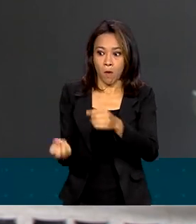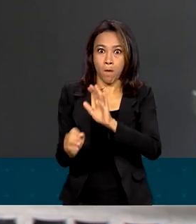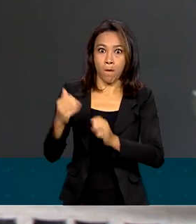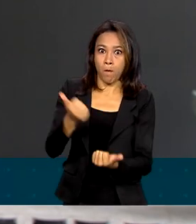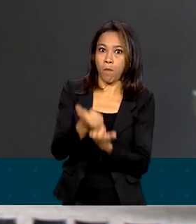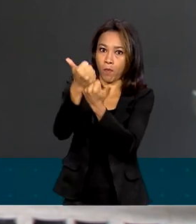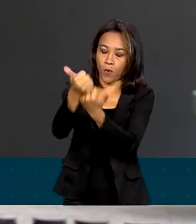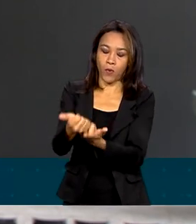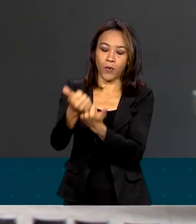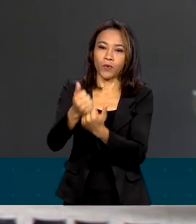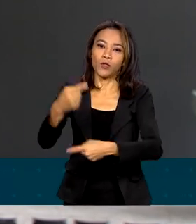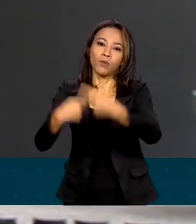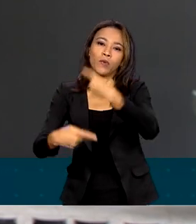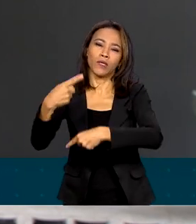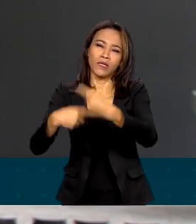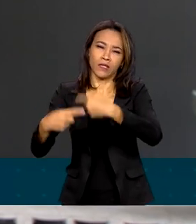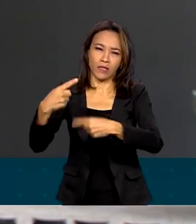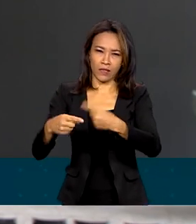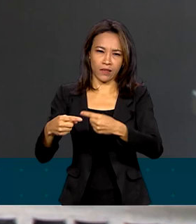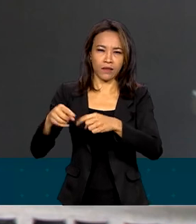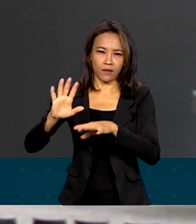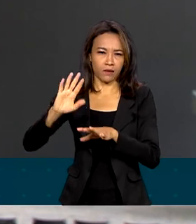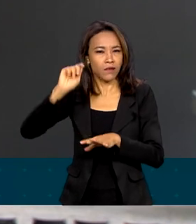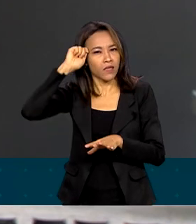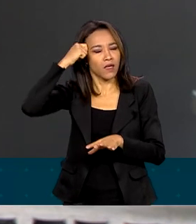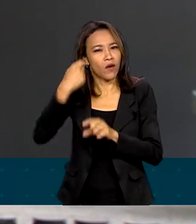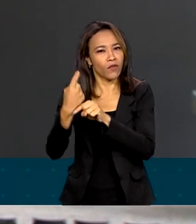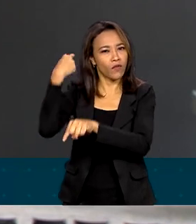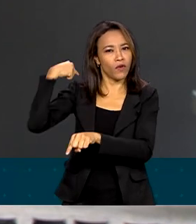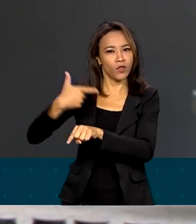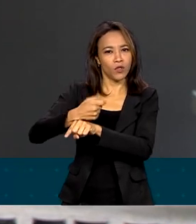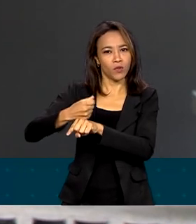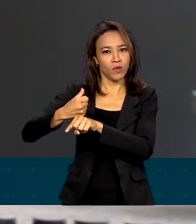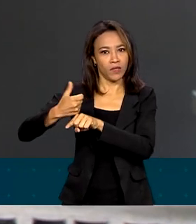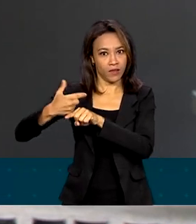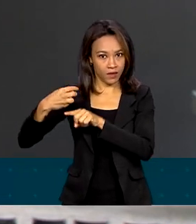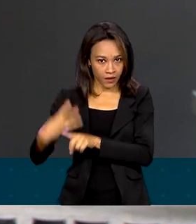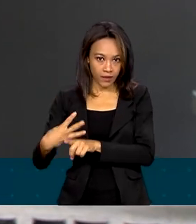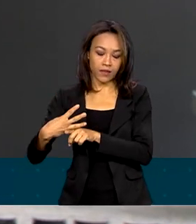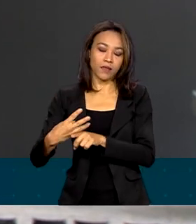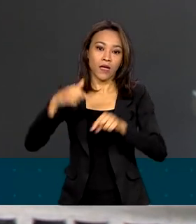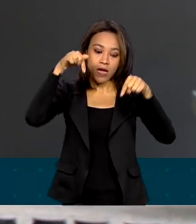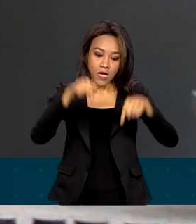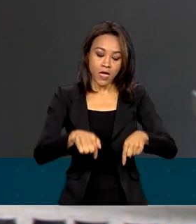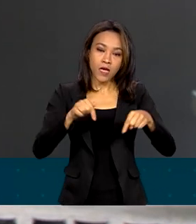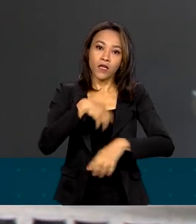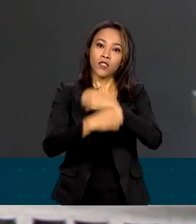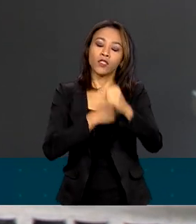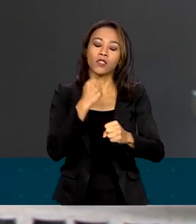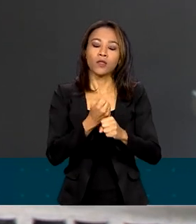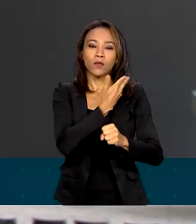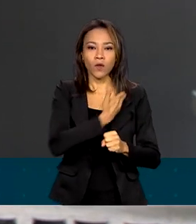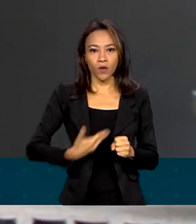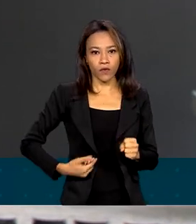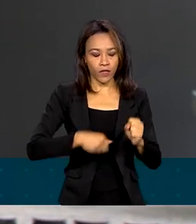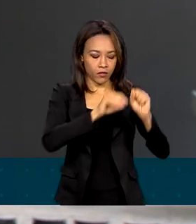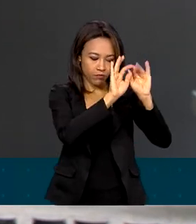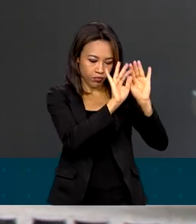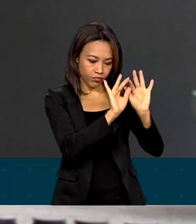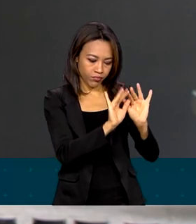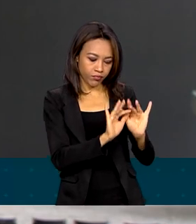Racial, que aconteceu em 2003. Lembrando que em janeiro deste ano, o governo editou uma lei que equipara a